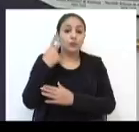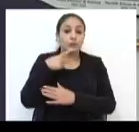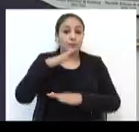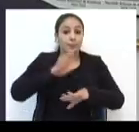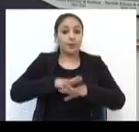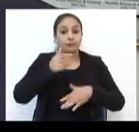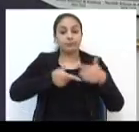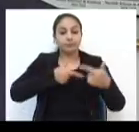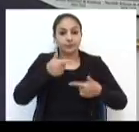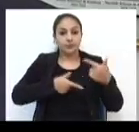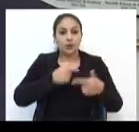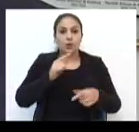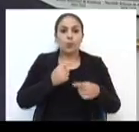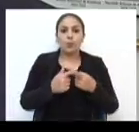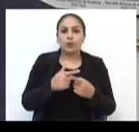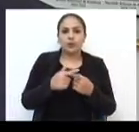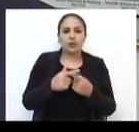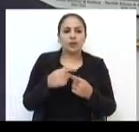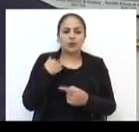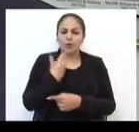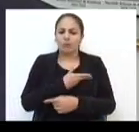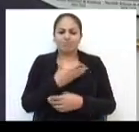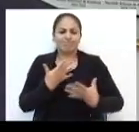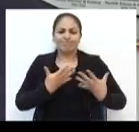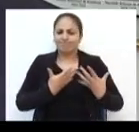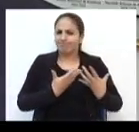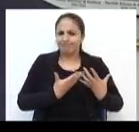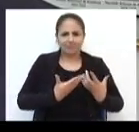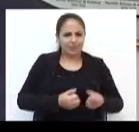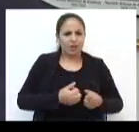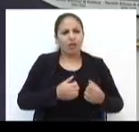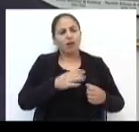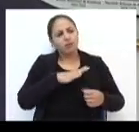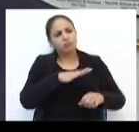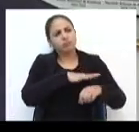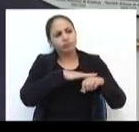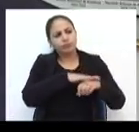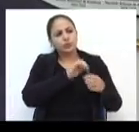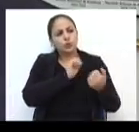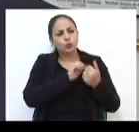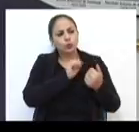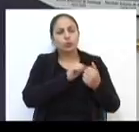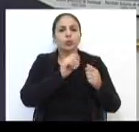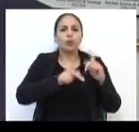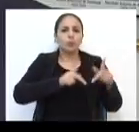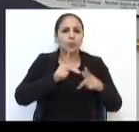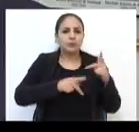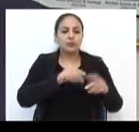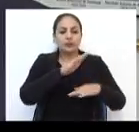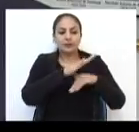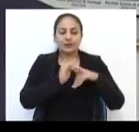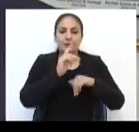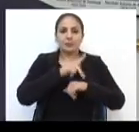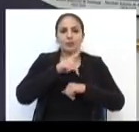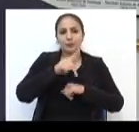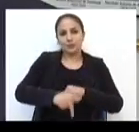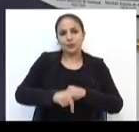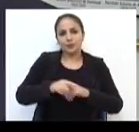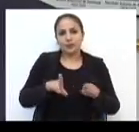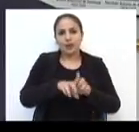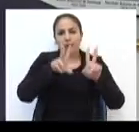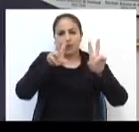atuante porque não cansamos de estar conversando com a população, conversando com a nossa querida Passo Fundo